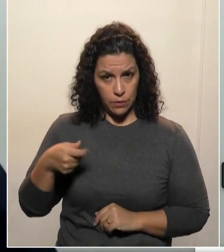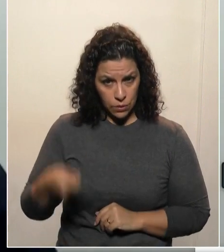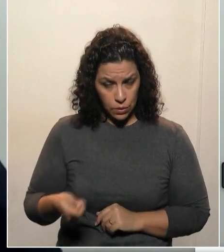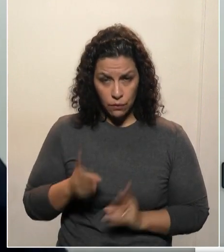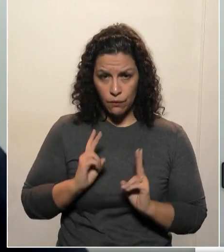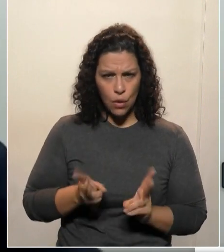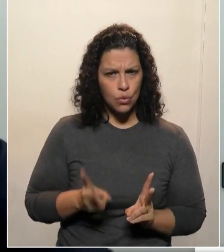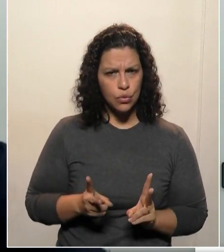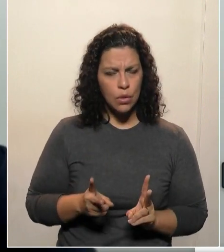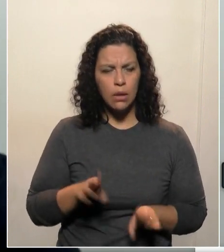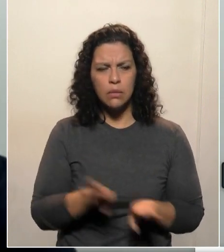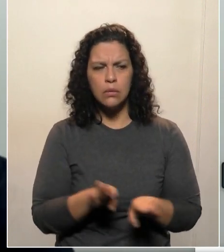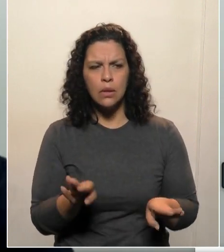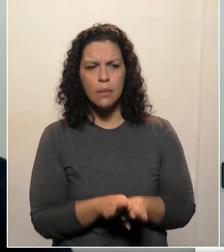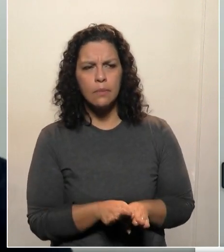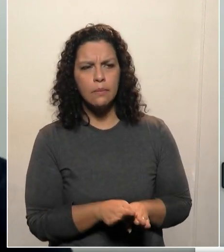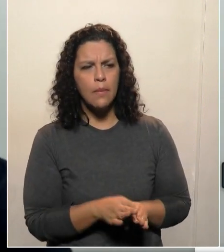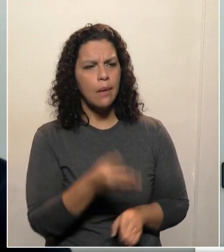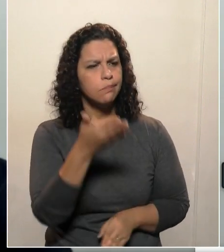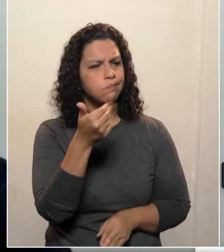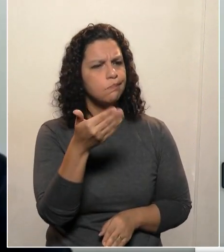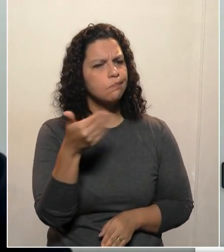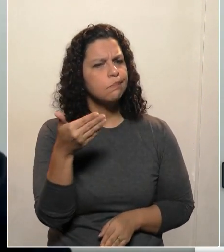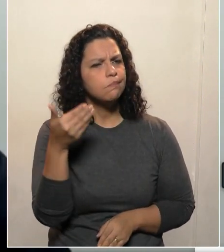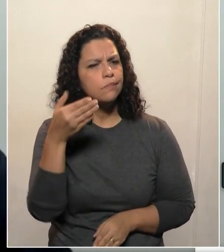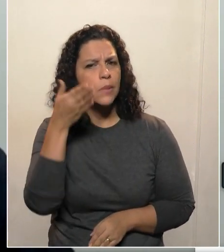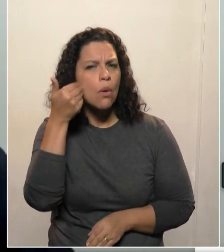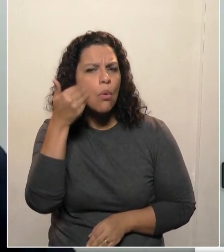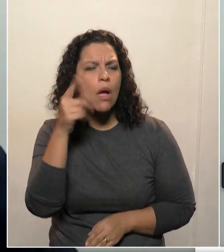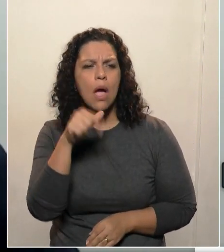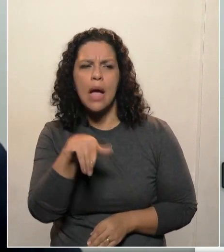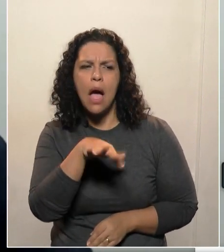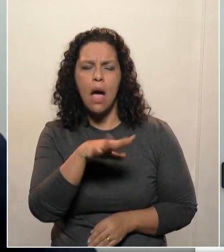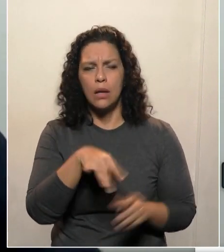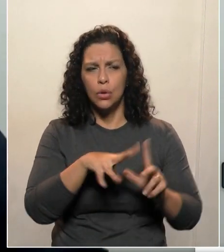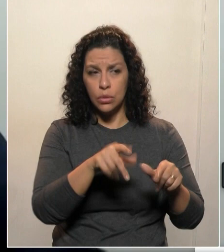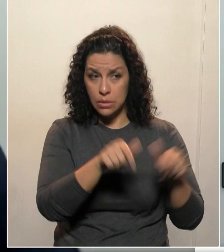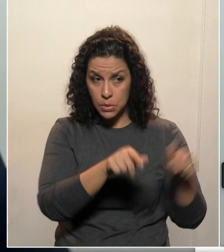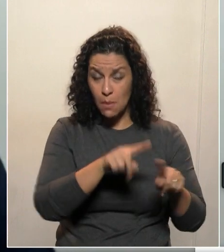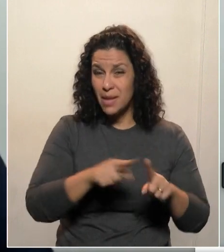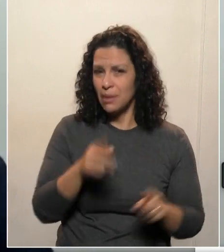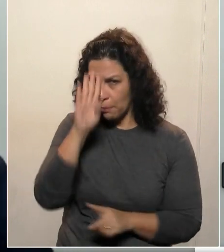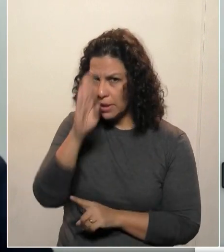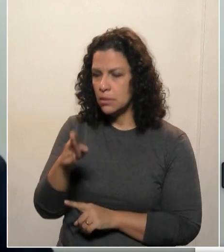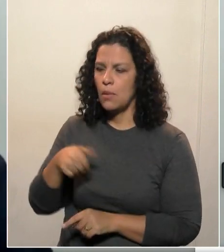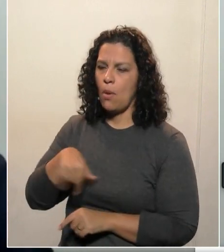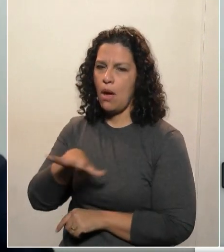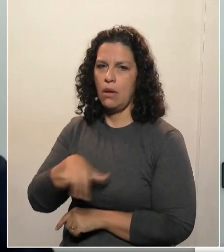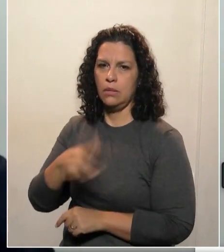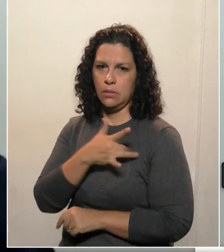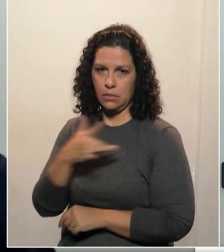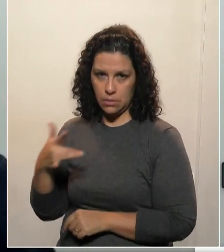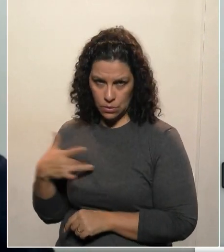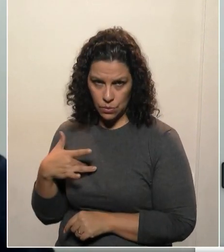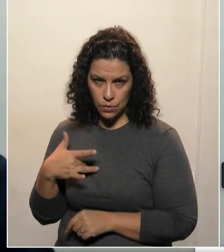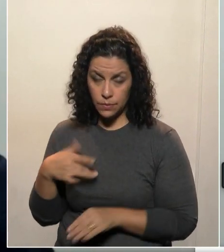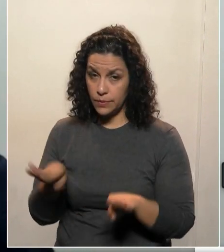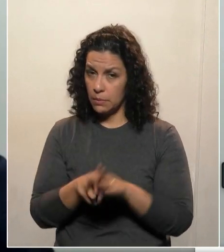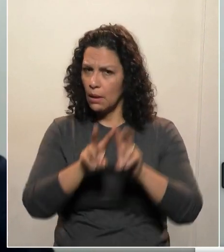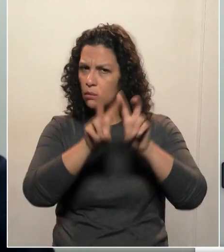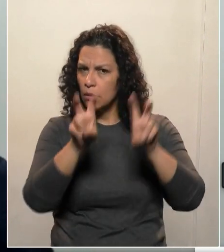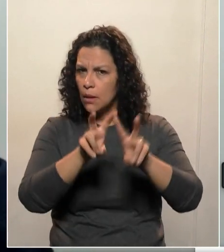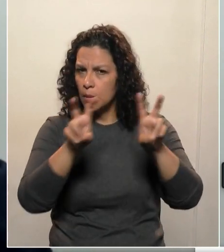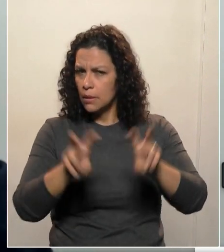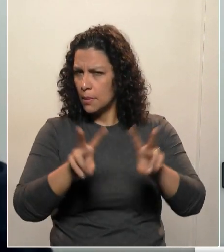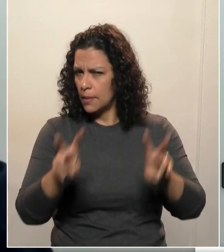Retta, ouvindo principalmente a saúde. E em relação aos demais assuntos, quero afirmar a todos